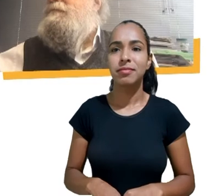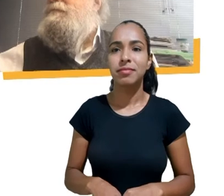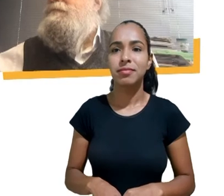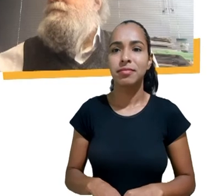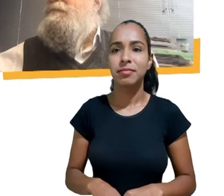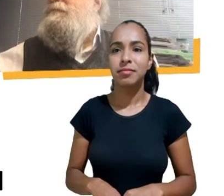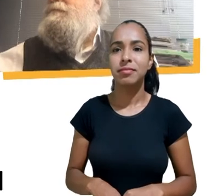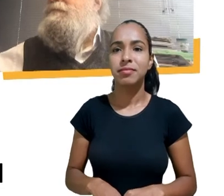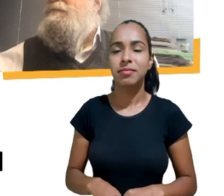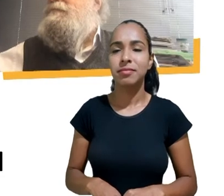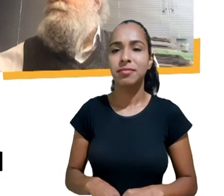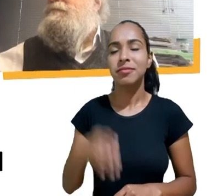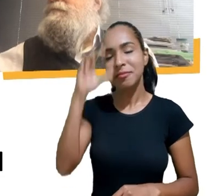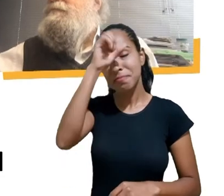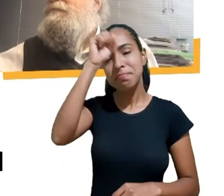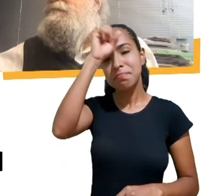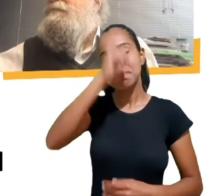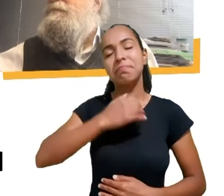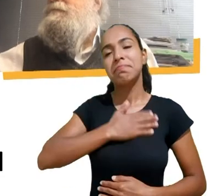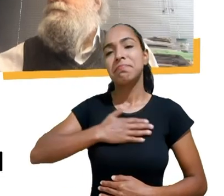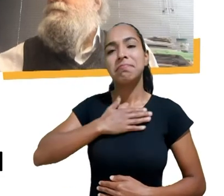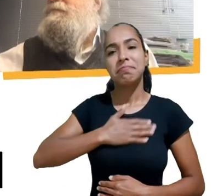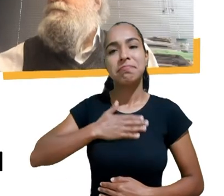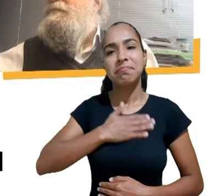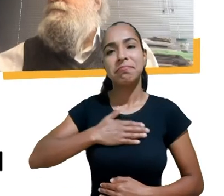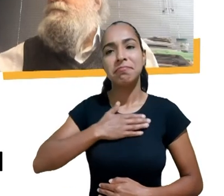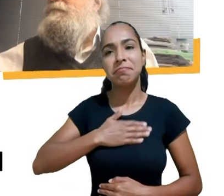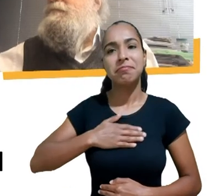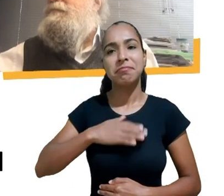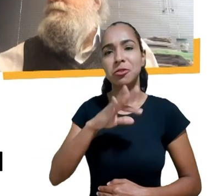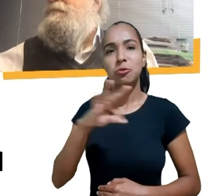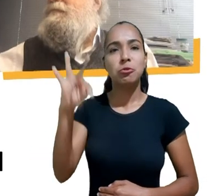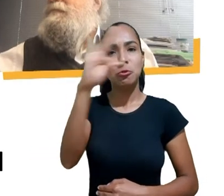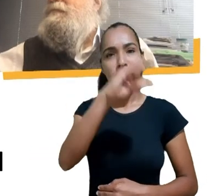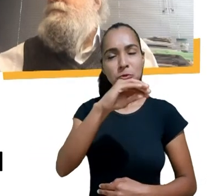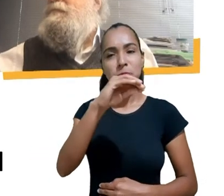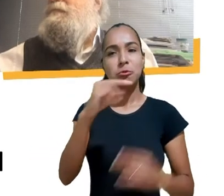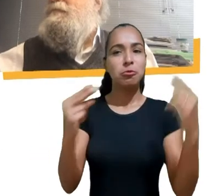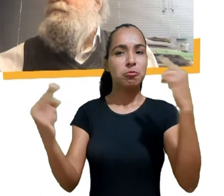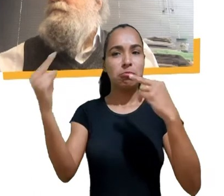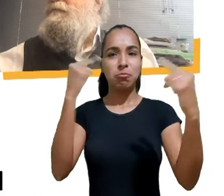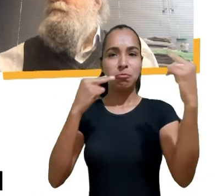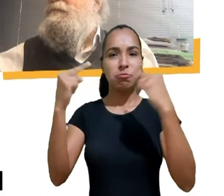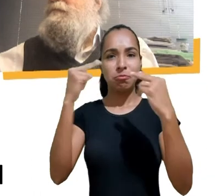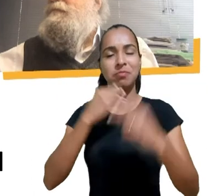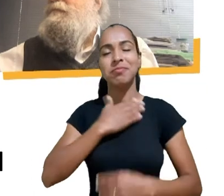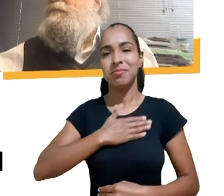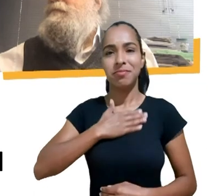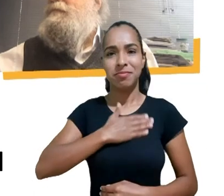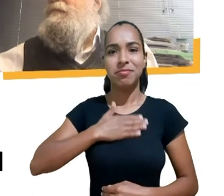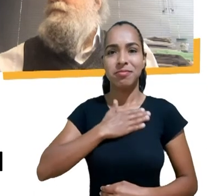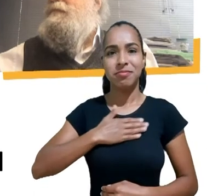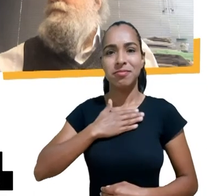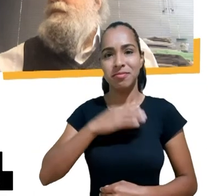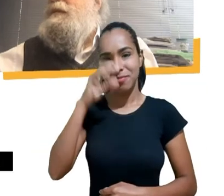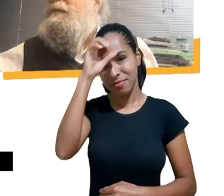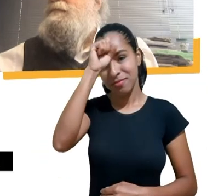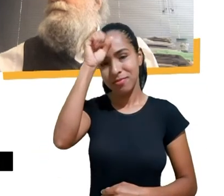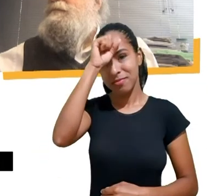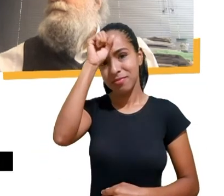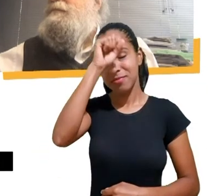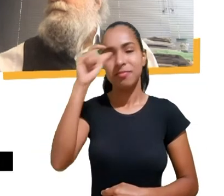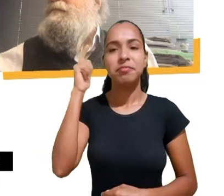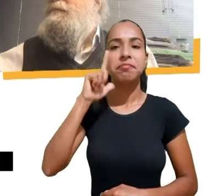que está nos assistindo também aprendeu bastante para terminar nós vamos fazer então uma última rodada aqui de considerações finais